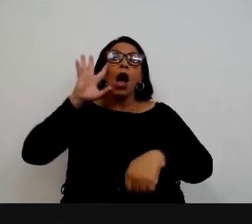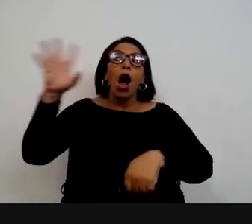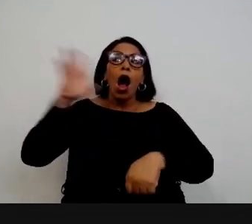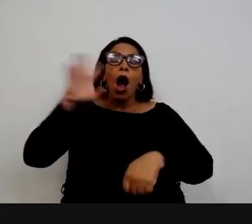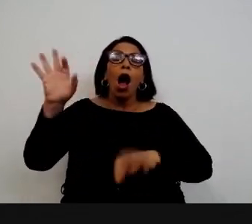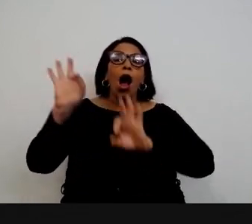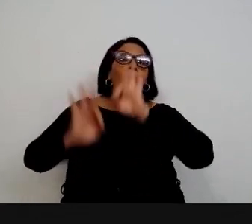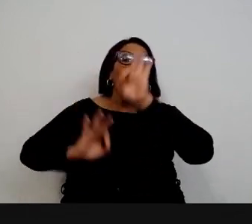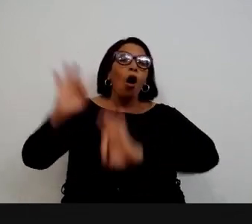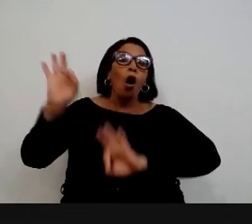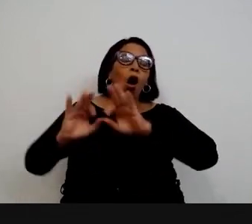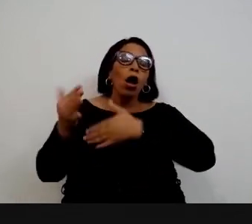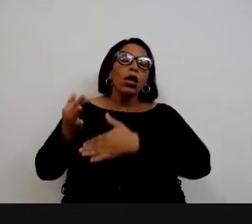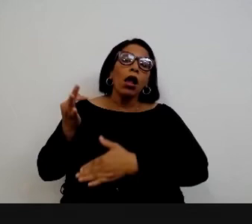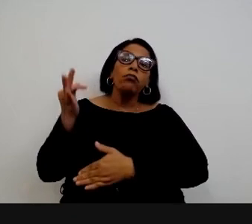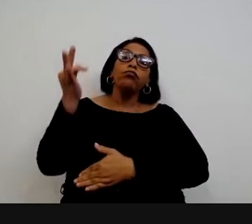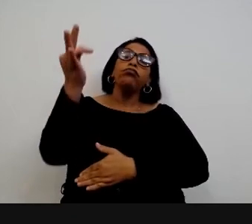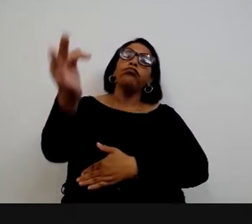e planejar